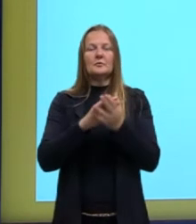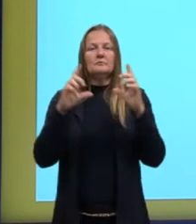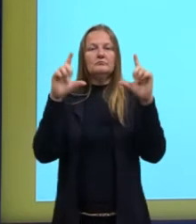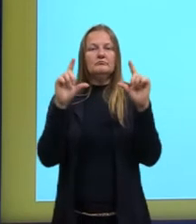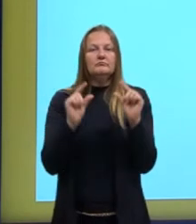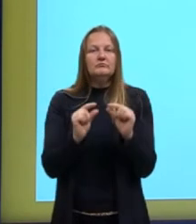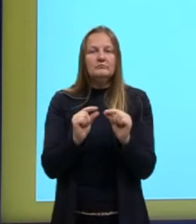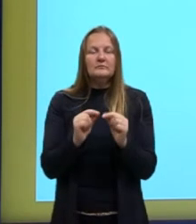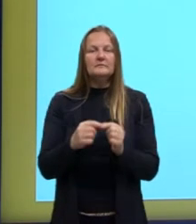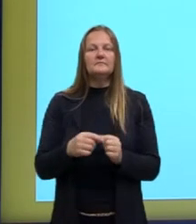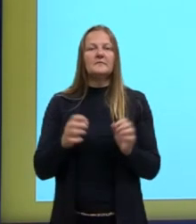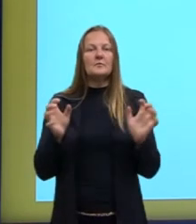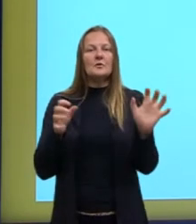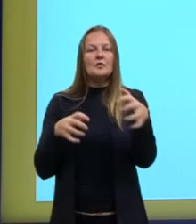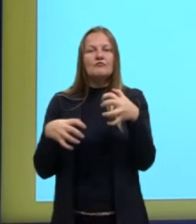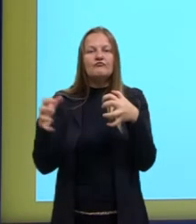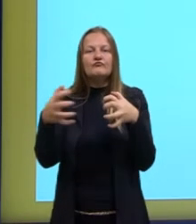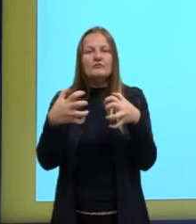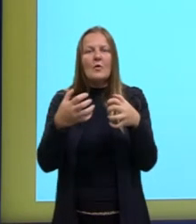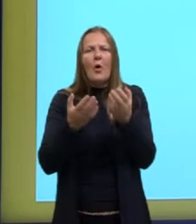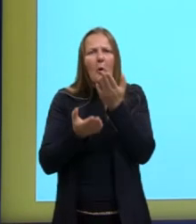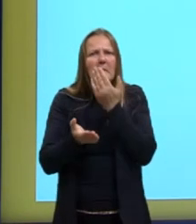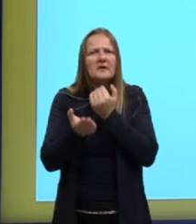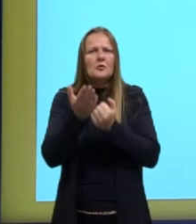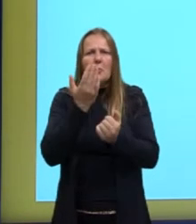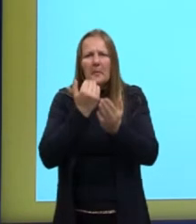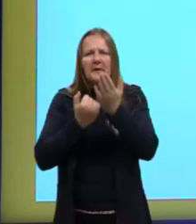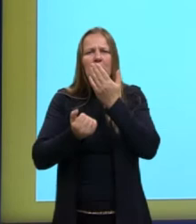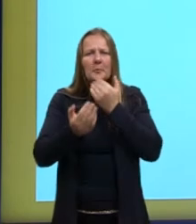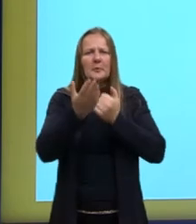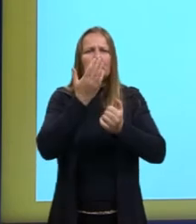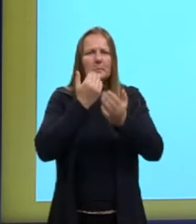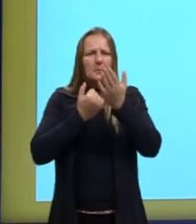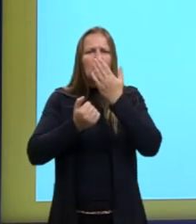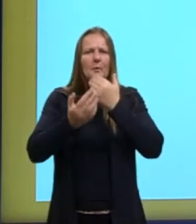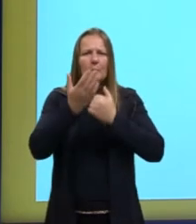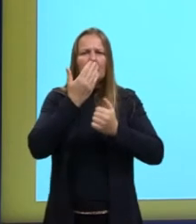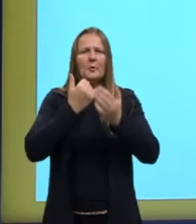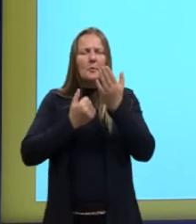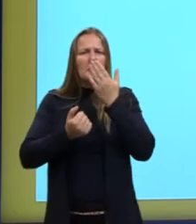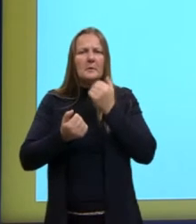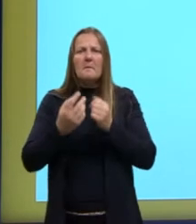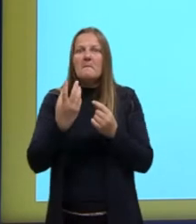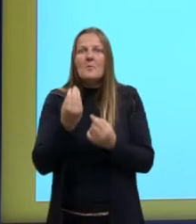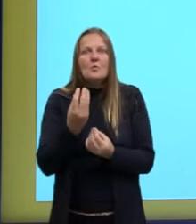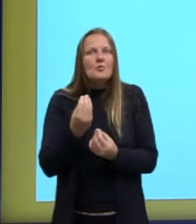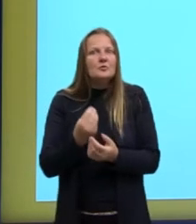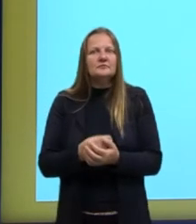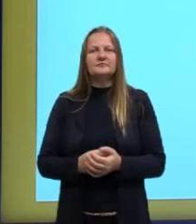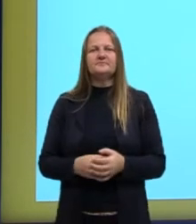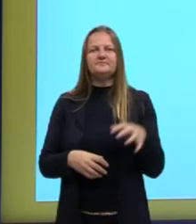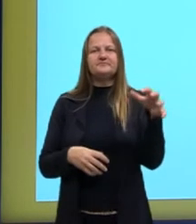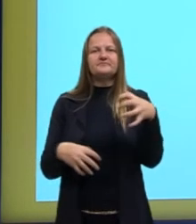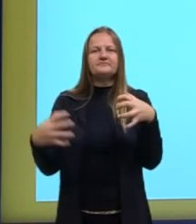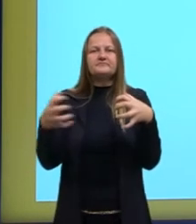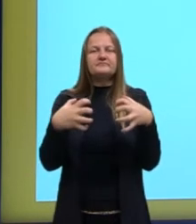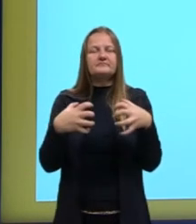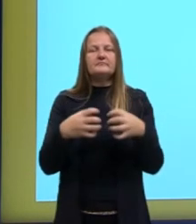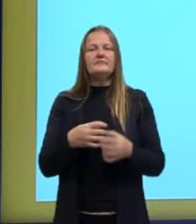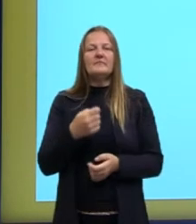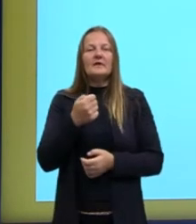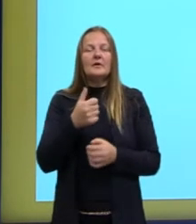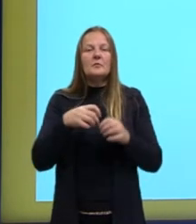abundante que no passado, quando as preguiças existiam, além de ocupar